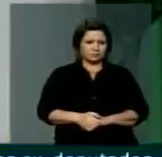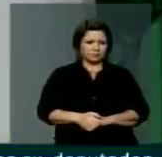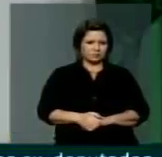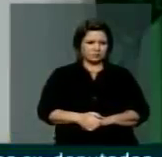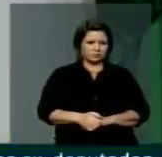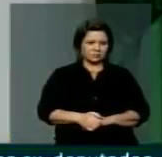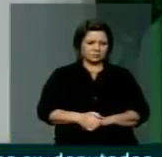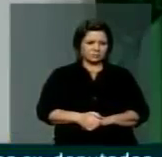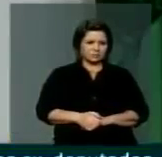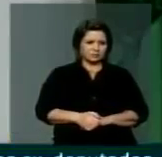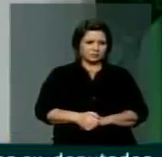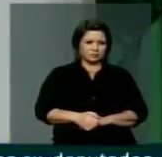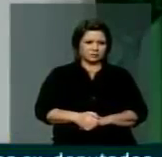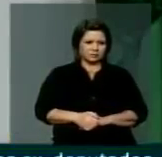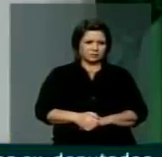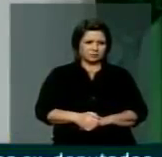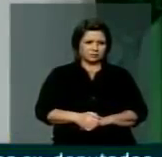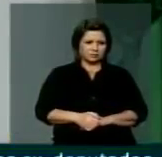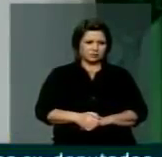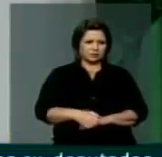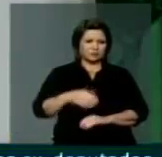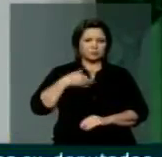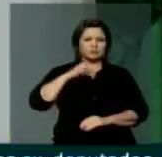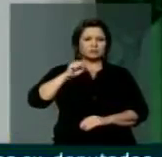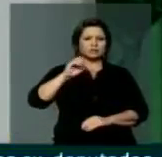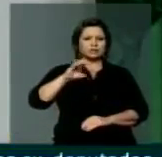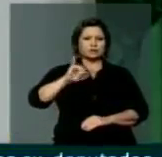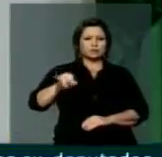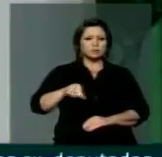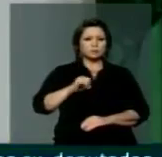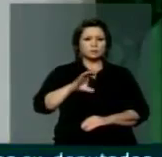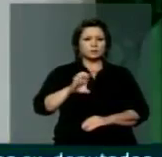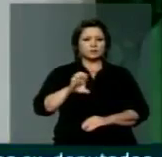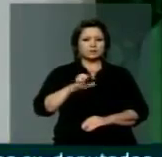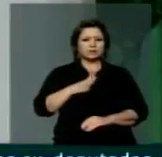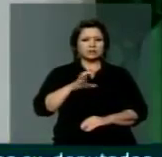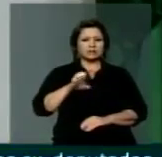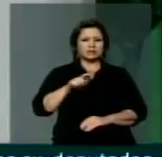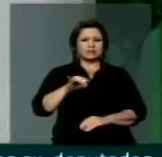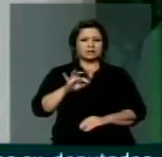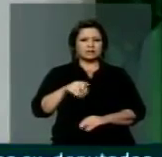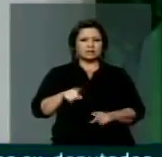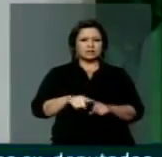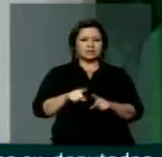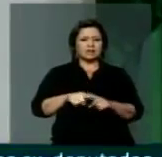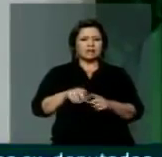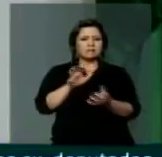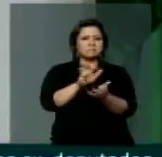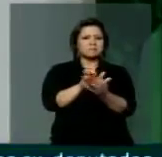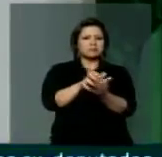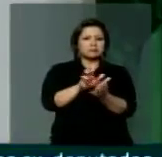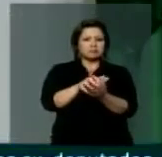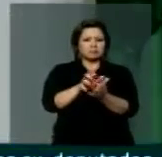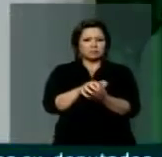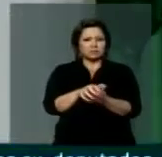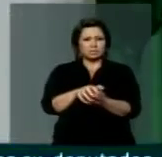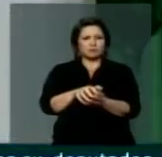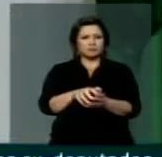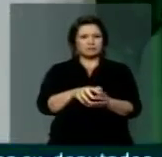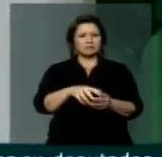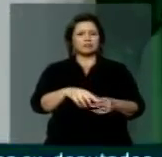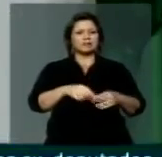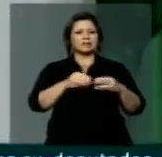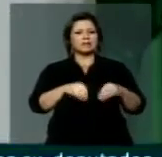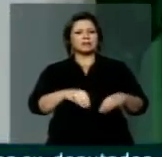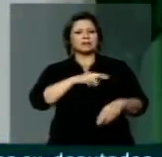Eu venho de São José do Egito, no sertão de Pernambuco, a terra da